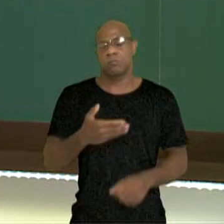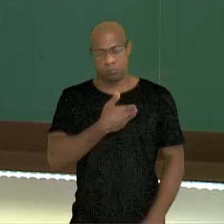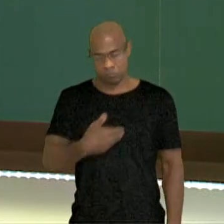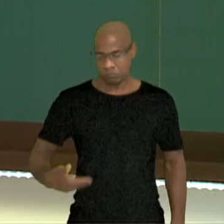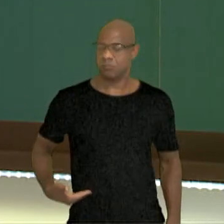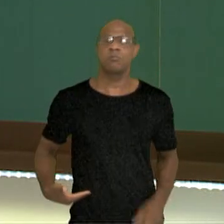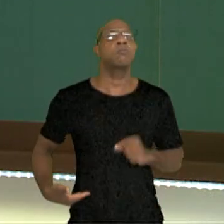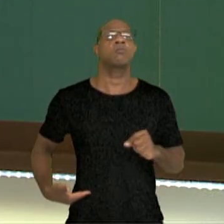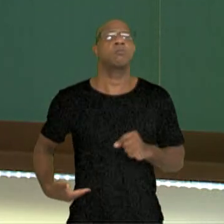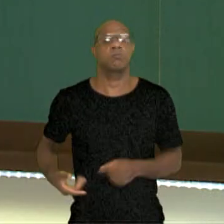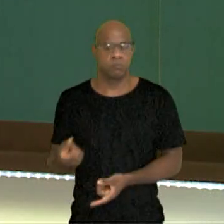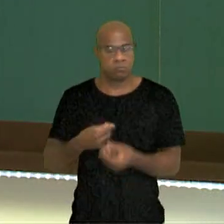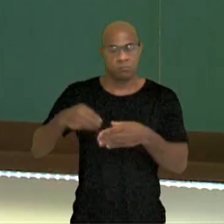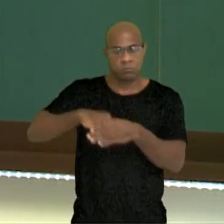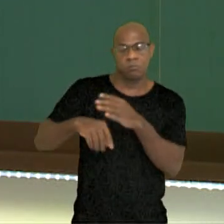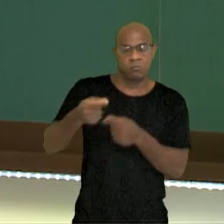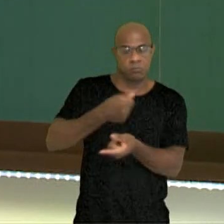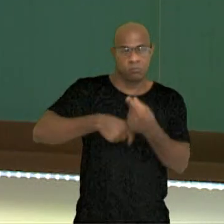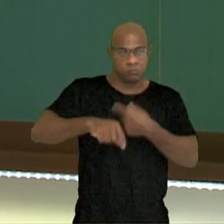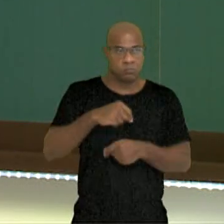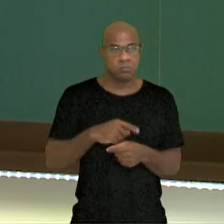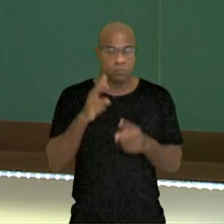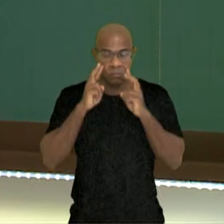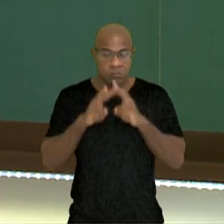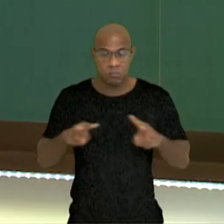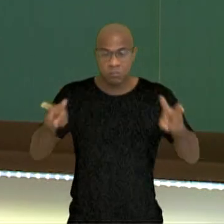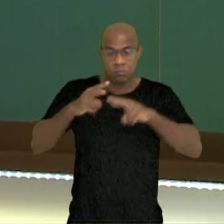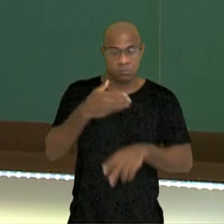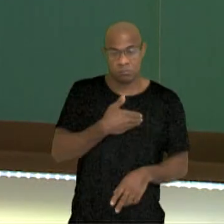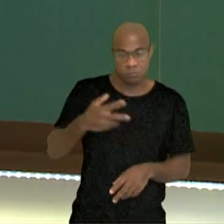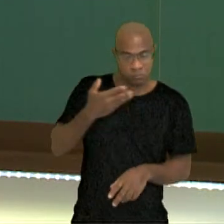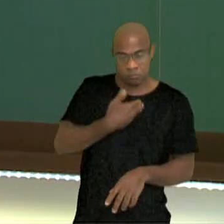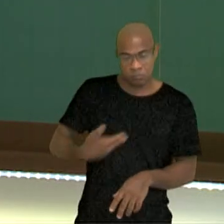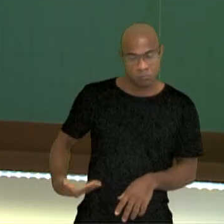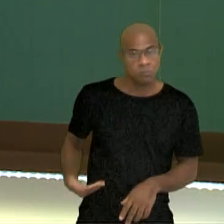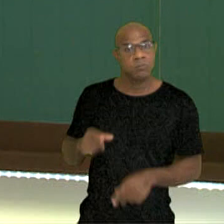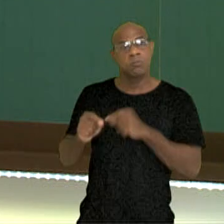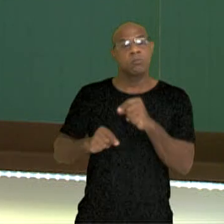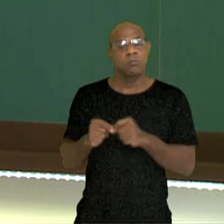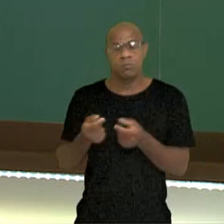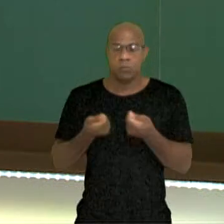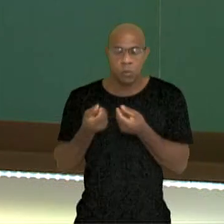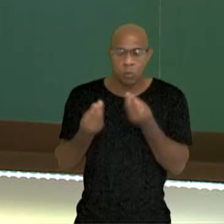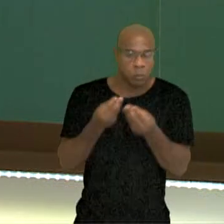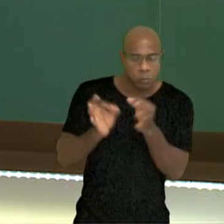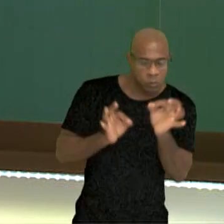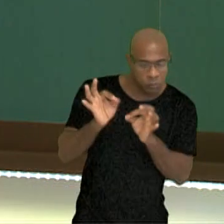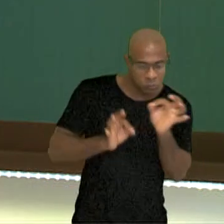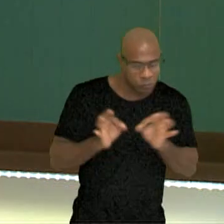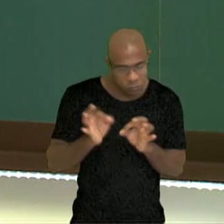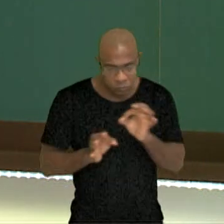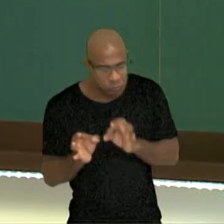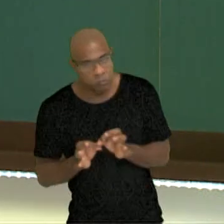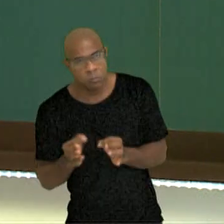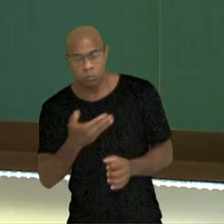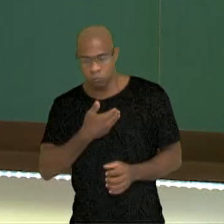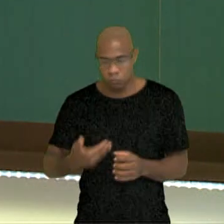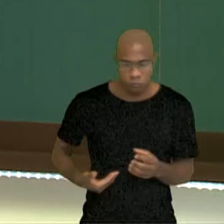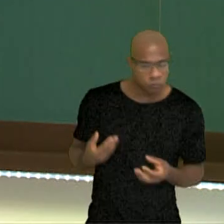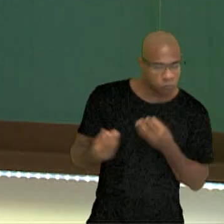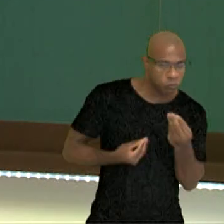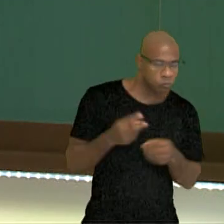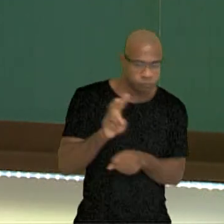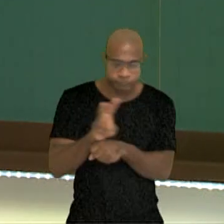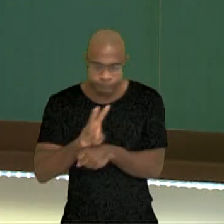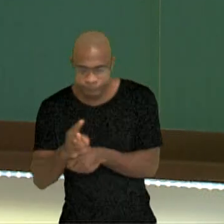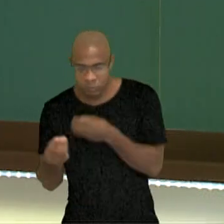em termos econômicos. Ou seja, é olhar o Estado no que diz respeito à organização, fundamentação e governo como